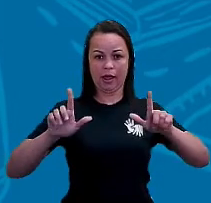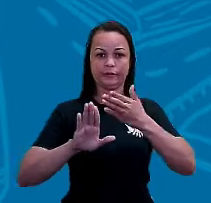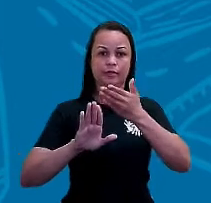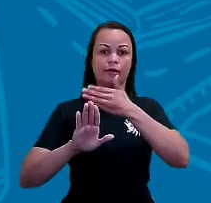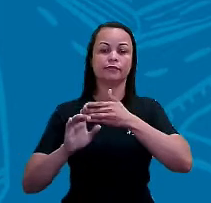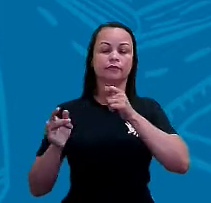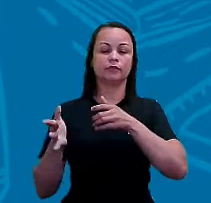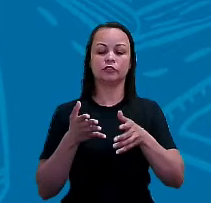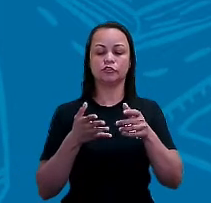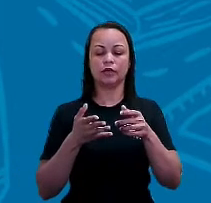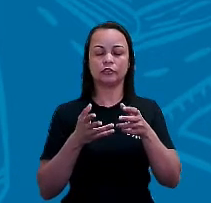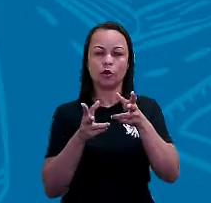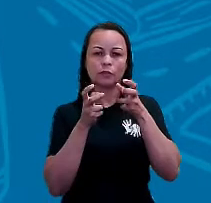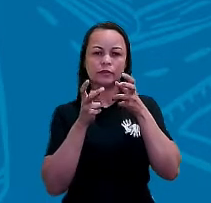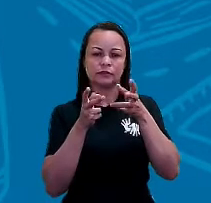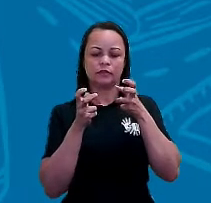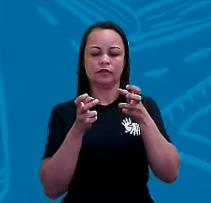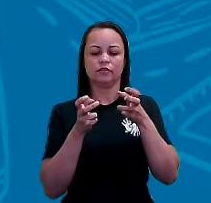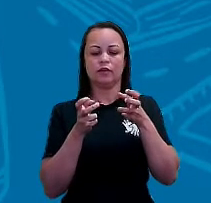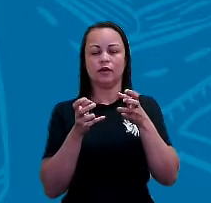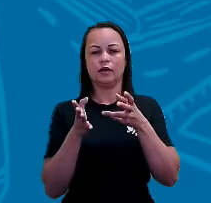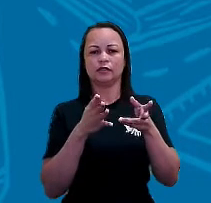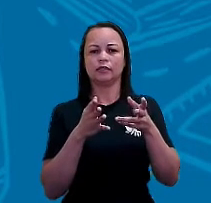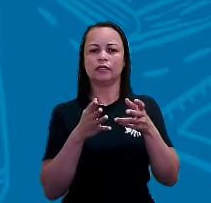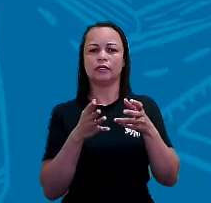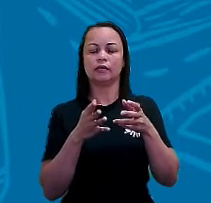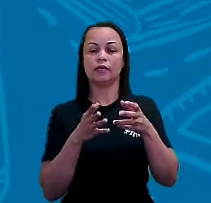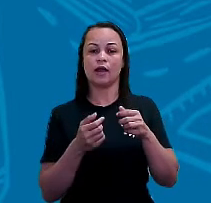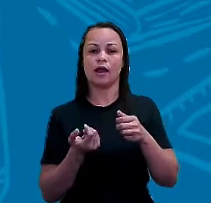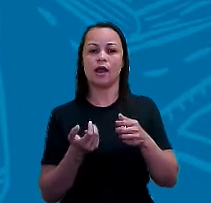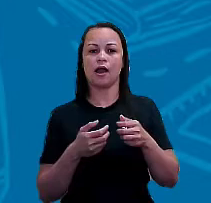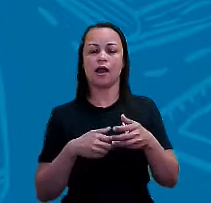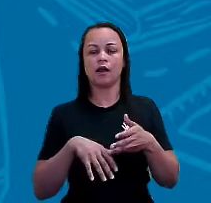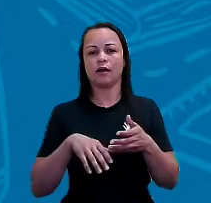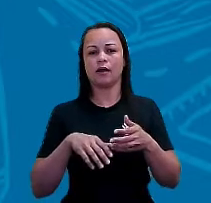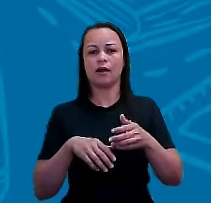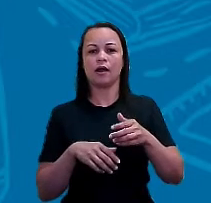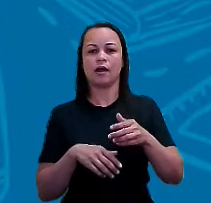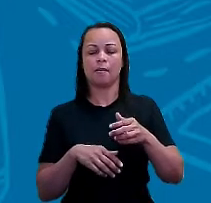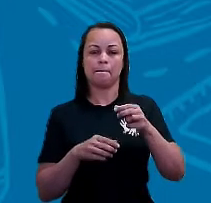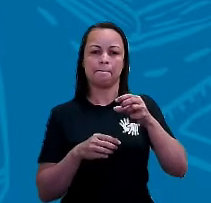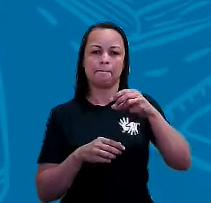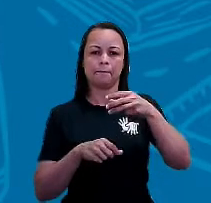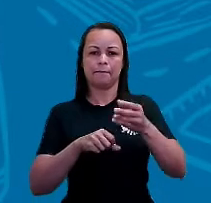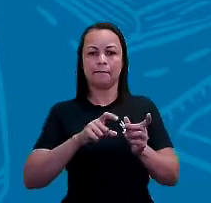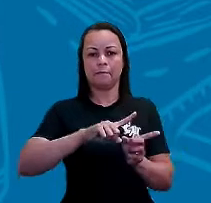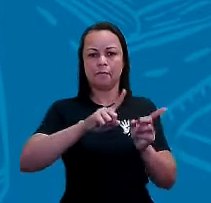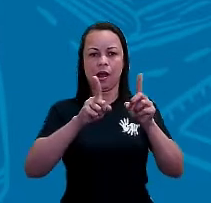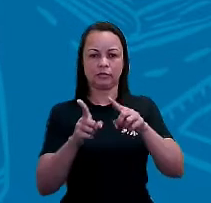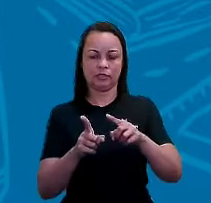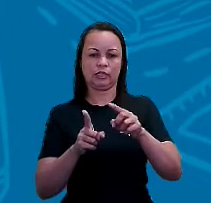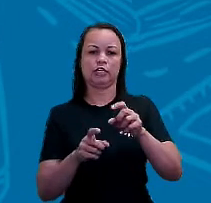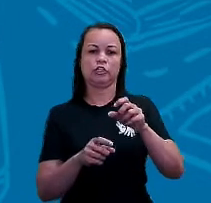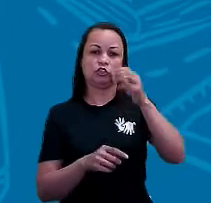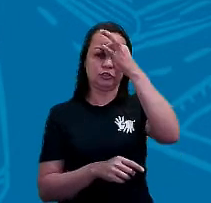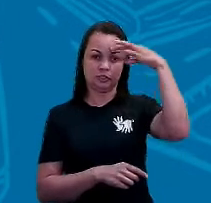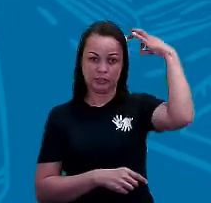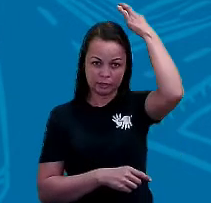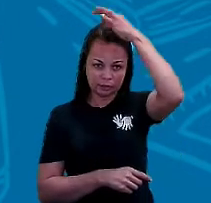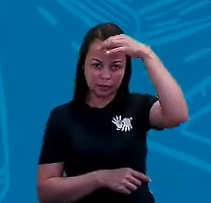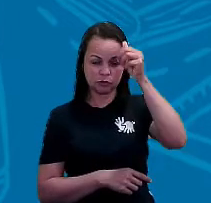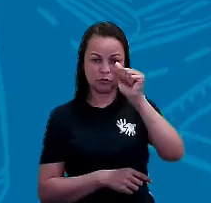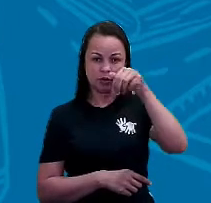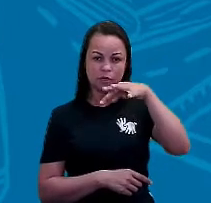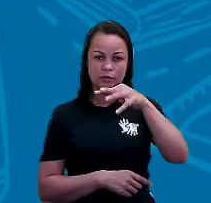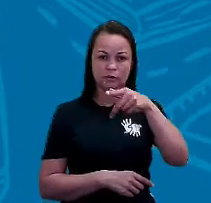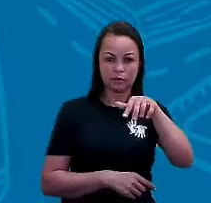observar aqui a nossa matriz de Santo Antão, a gente vai observar, né, que se a gente chegar lá na frente